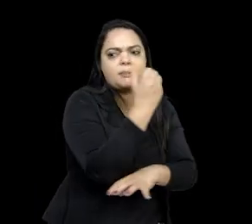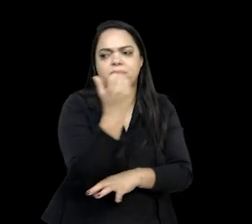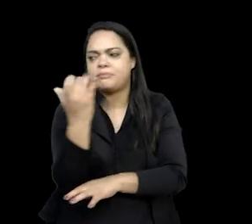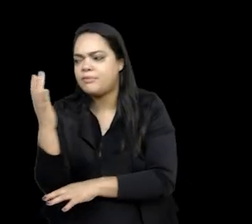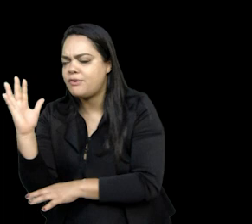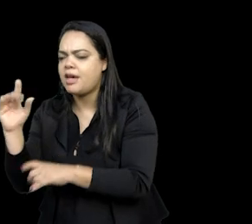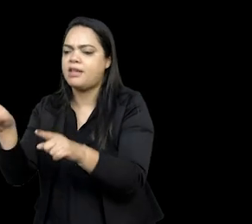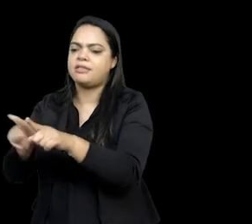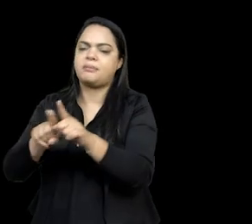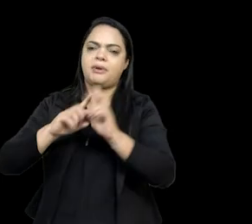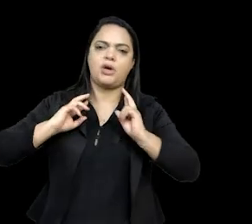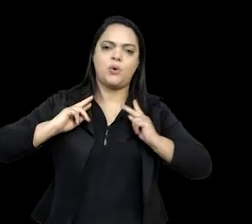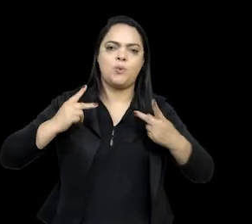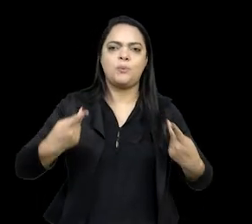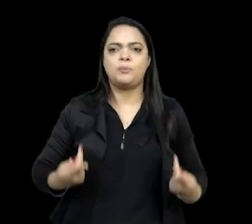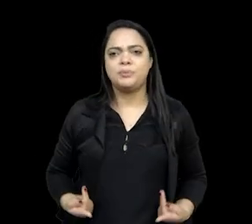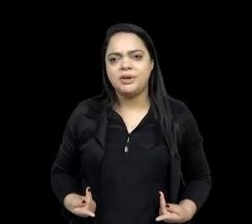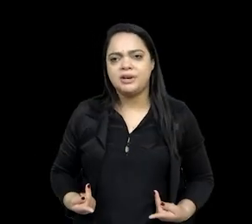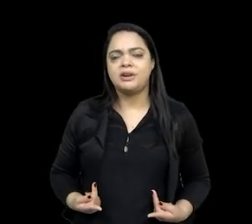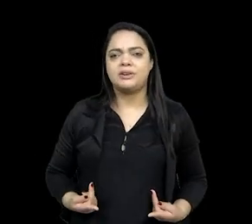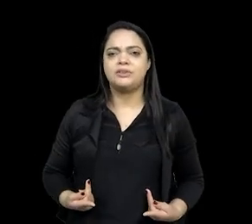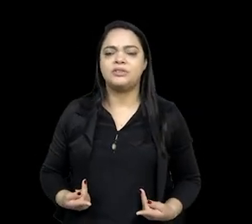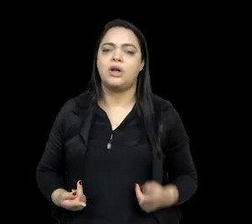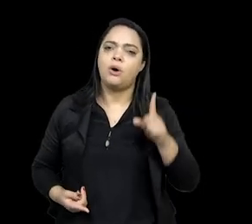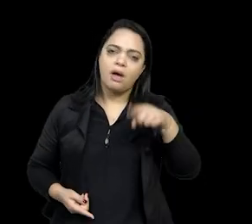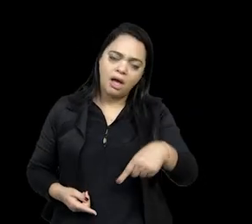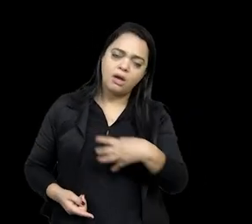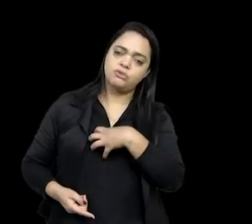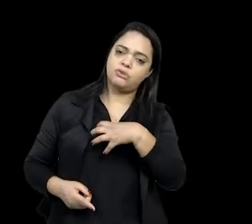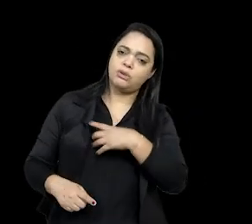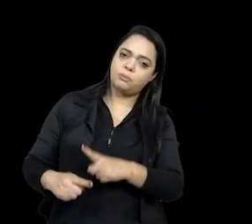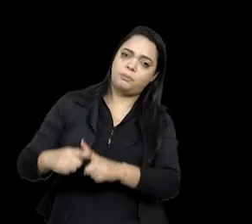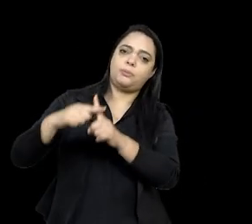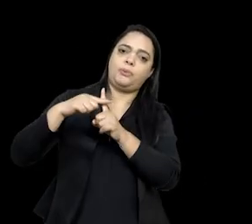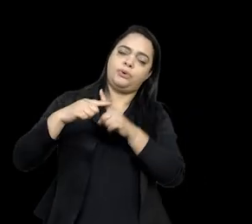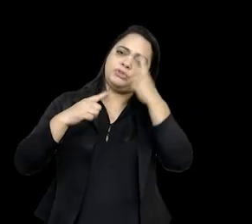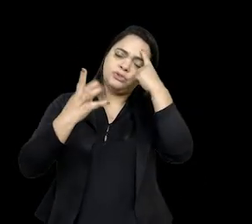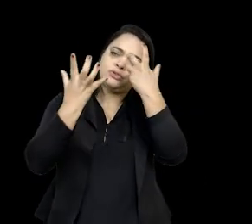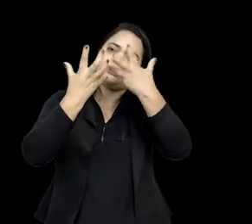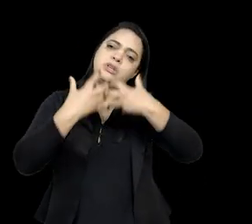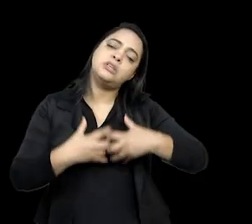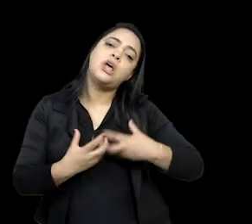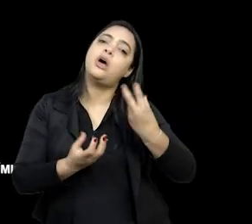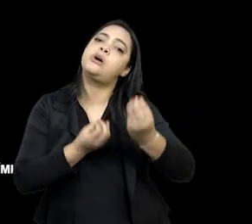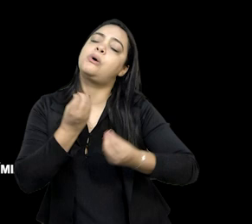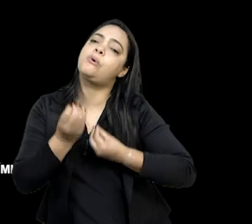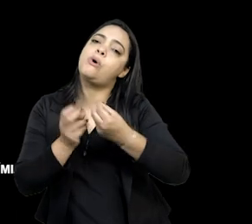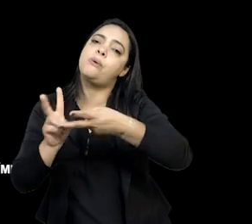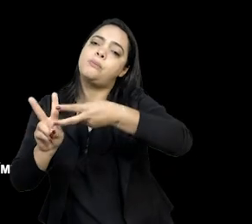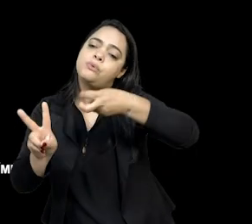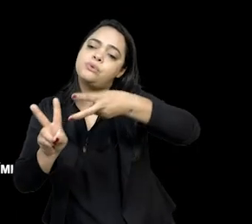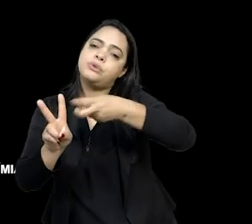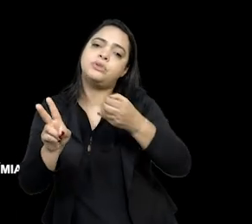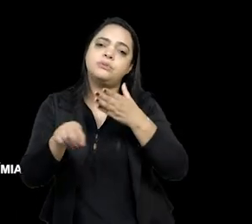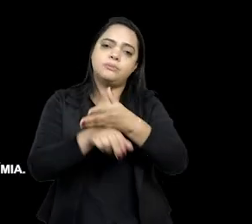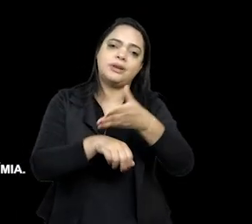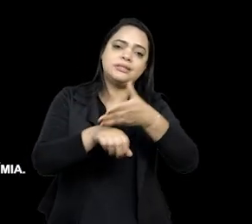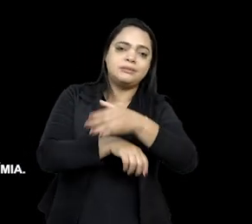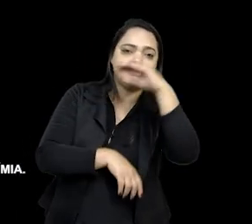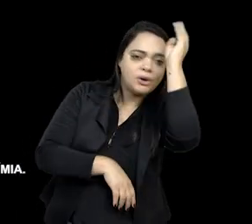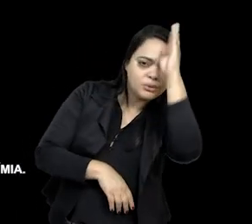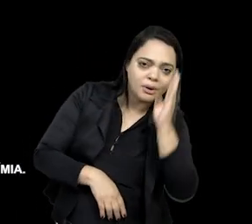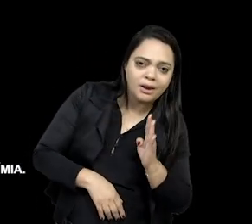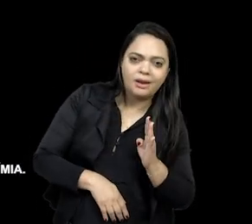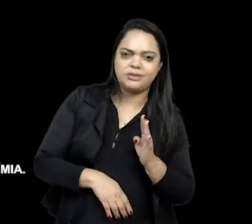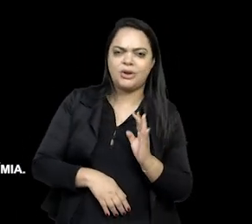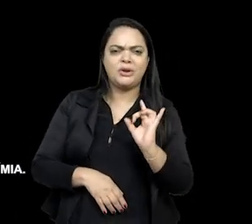gerar uma biodiversidade enorme. Então, eu acho que essa é uma maneira positiva de pensar como que os índios fazem parte do que a gente chama hoje de Brasil e